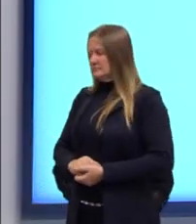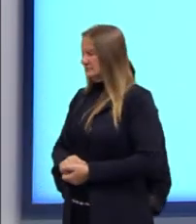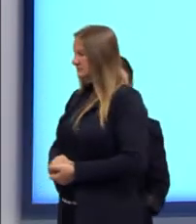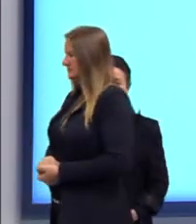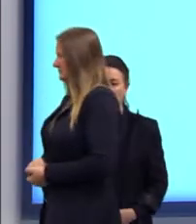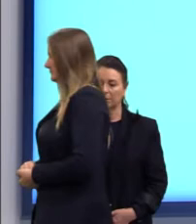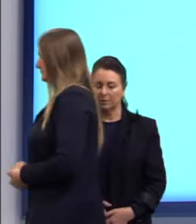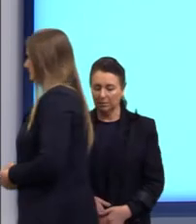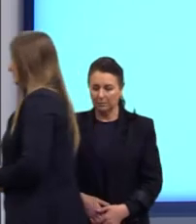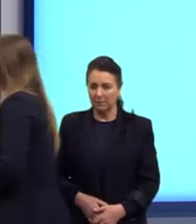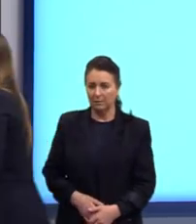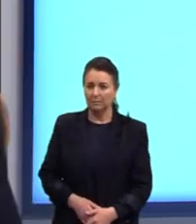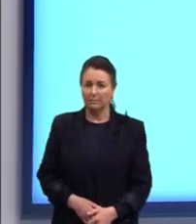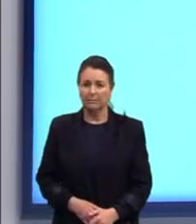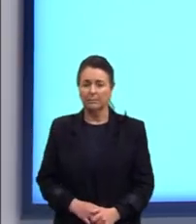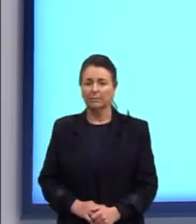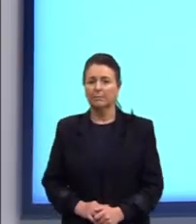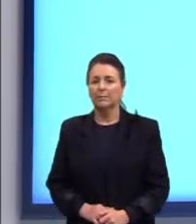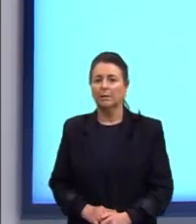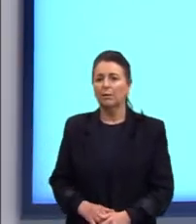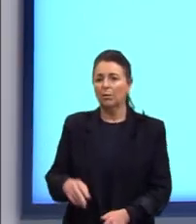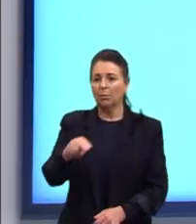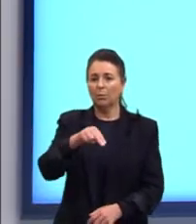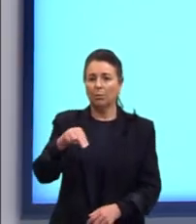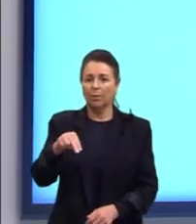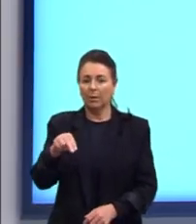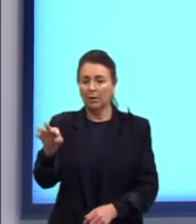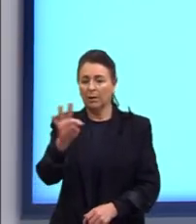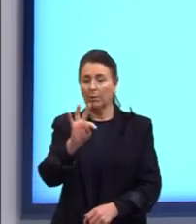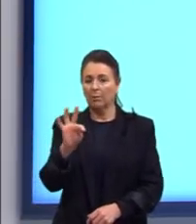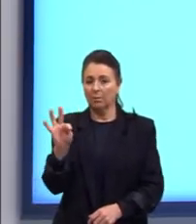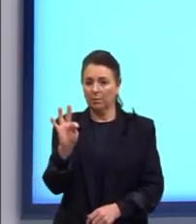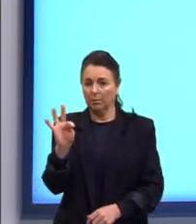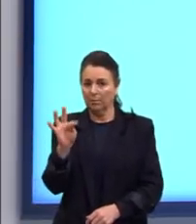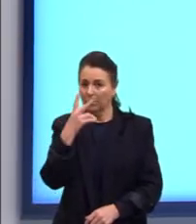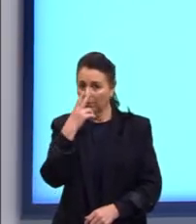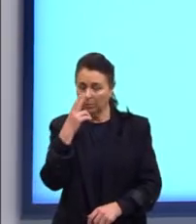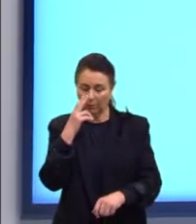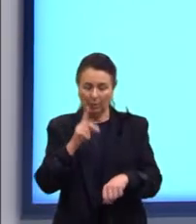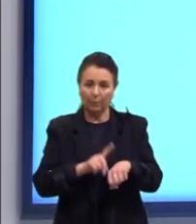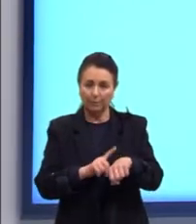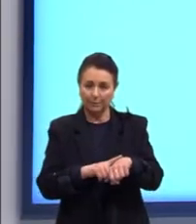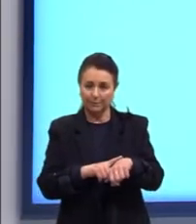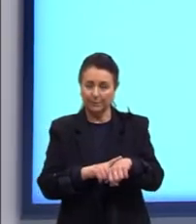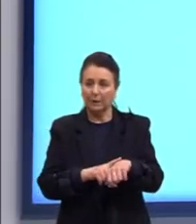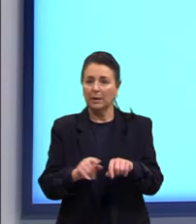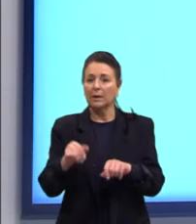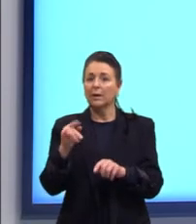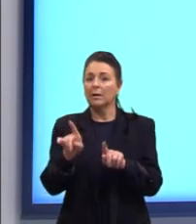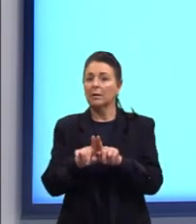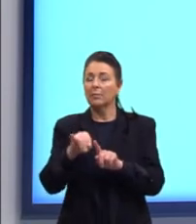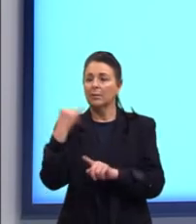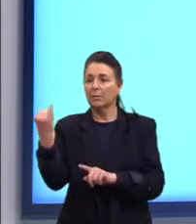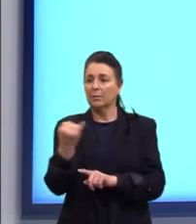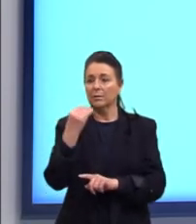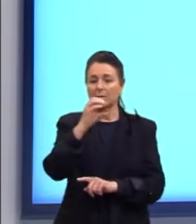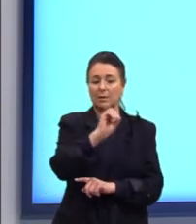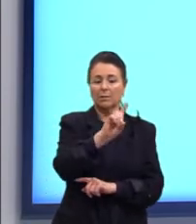incógnita, né, que seria o N, o tempo, né. Outra coisa importante, nós temos 0